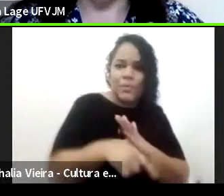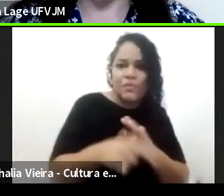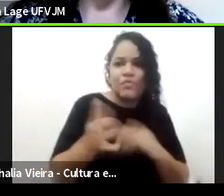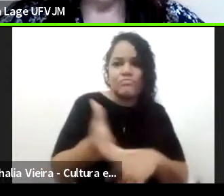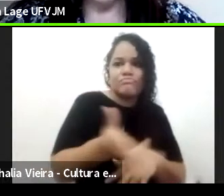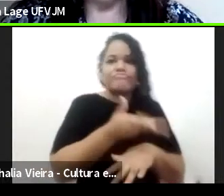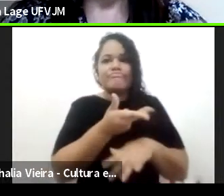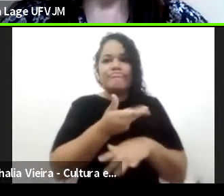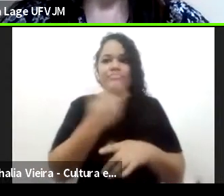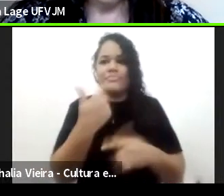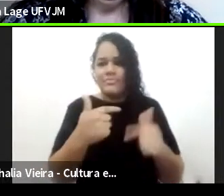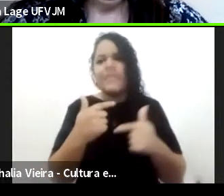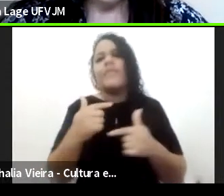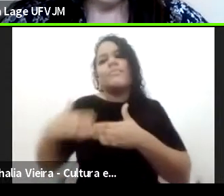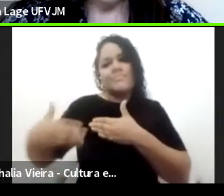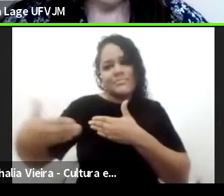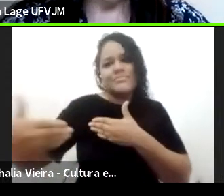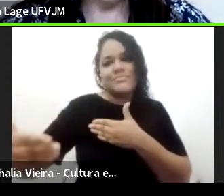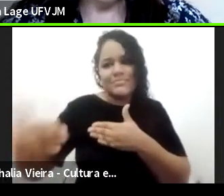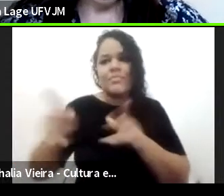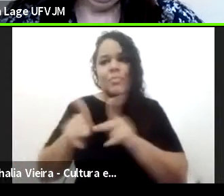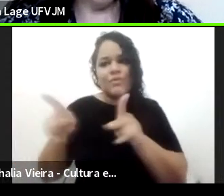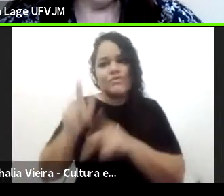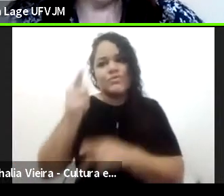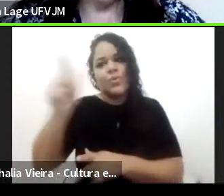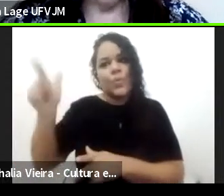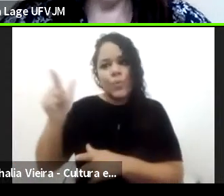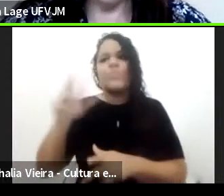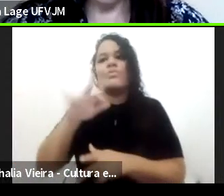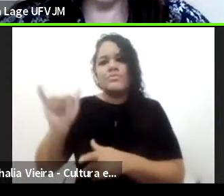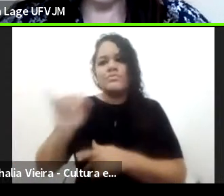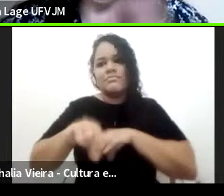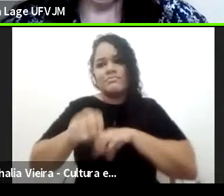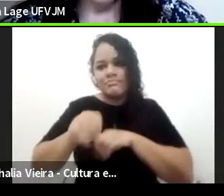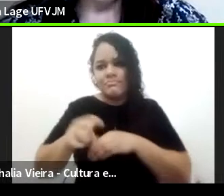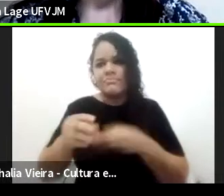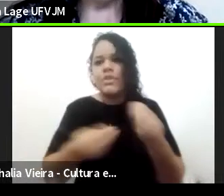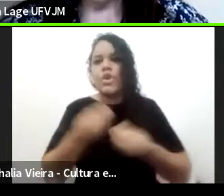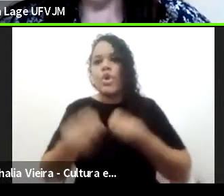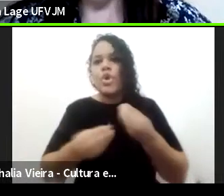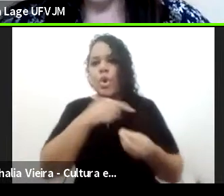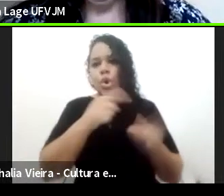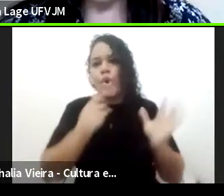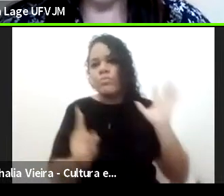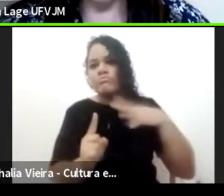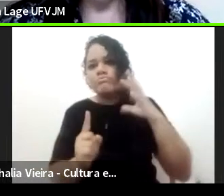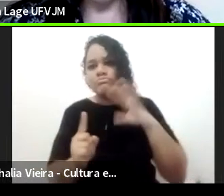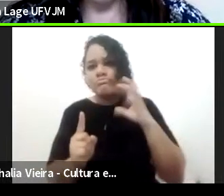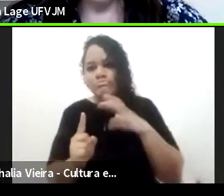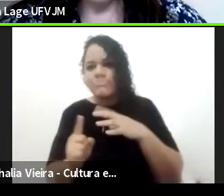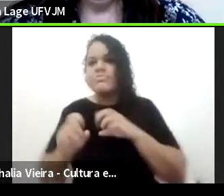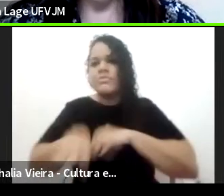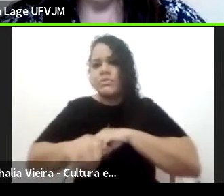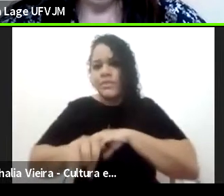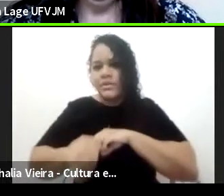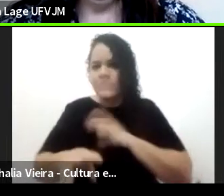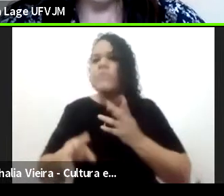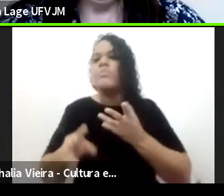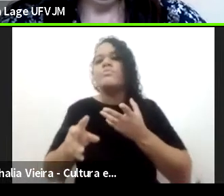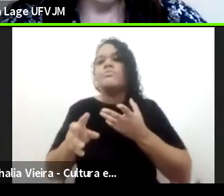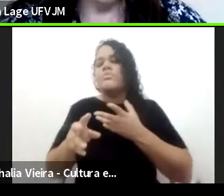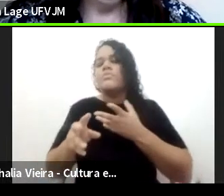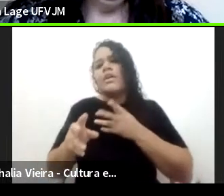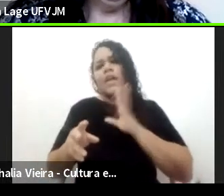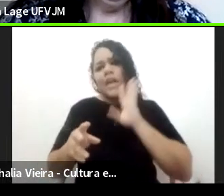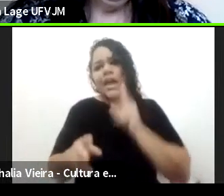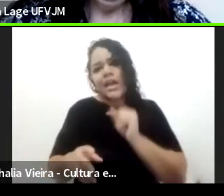mais sobre isso, como que essa independência vai impactar a educação, então, acho que isso já são outras aulas, né, Luciano, dentro da